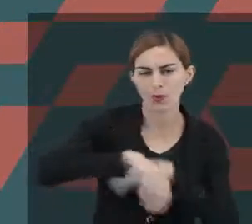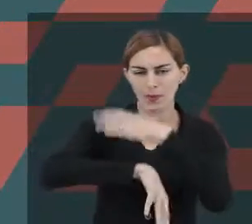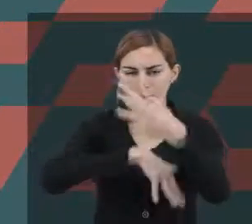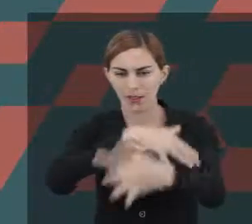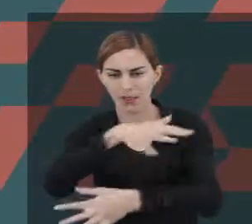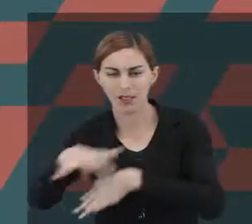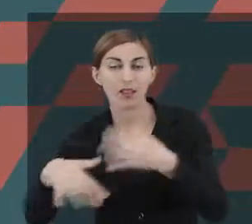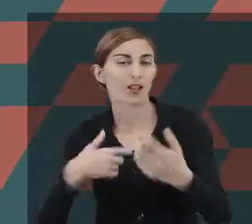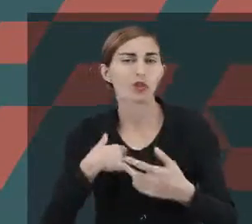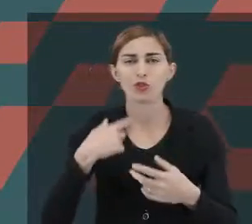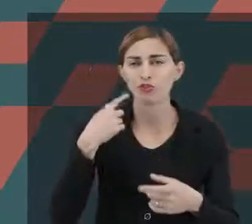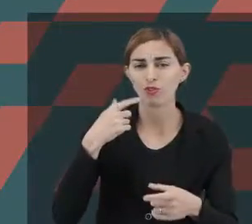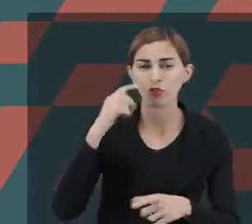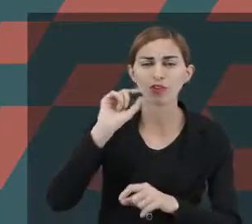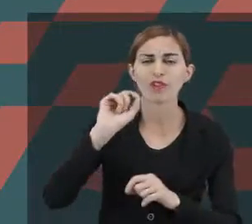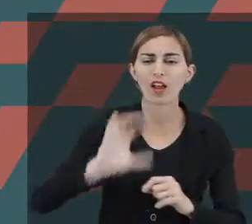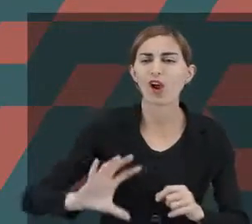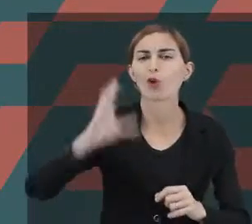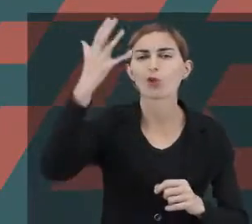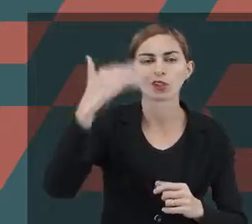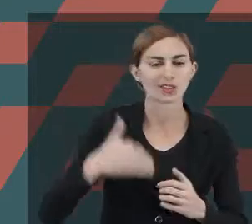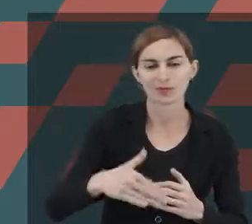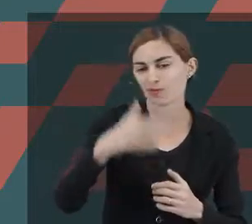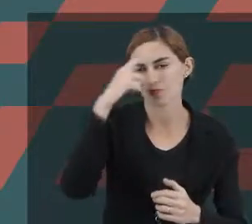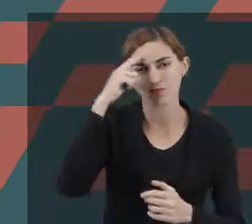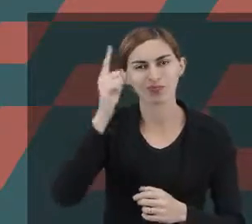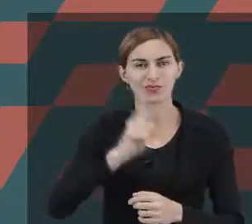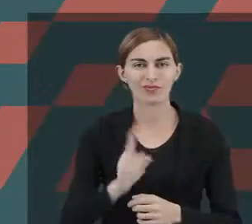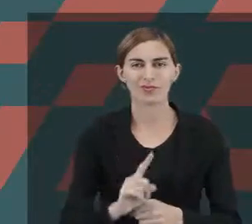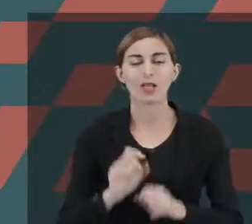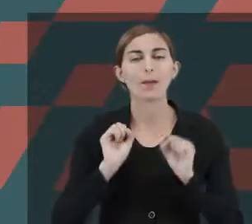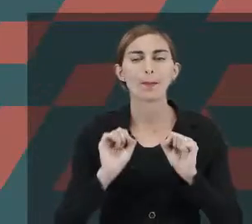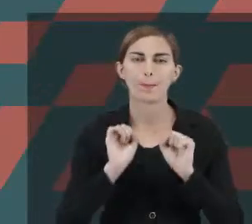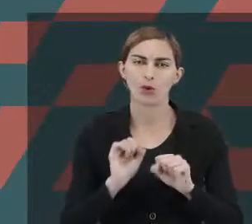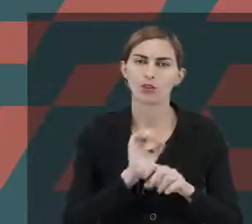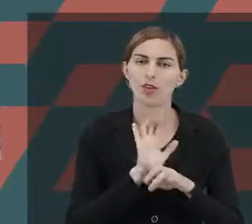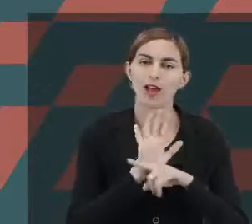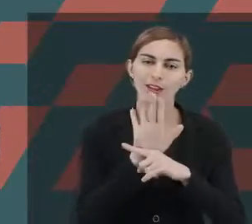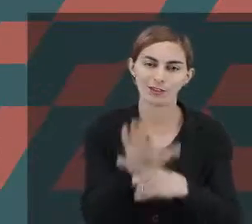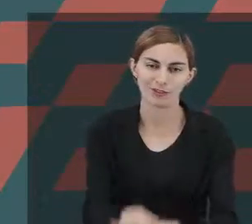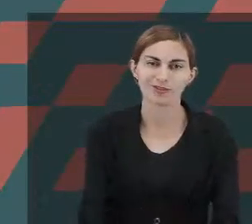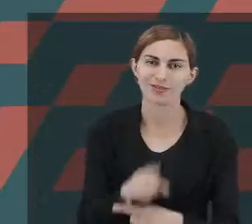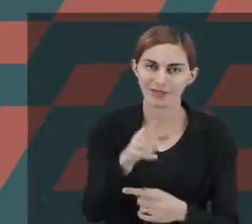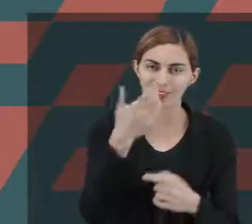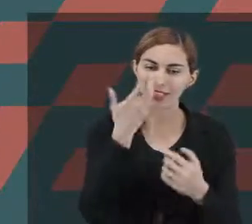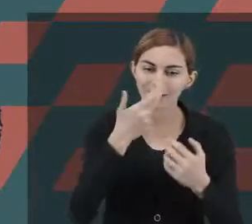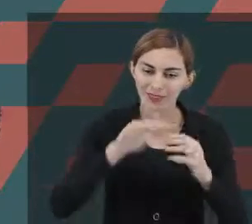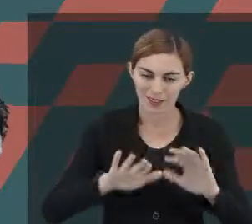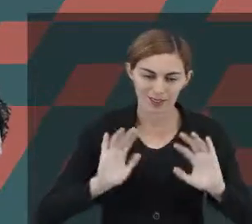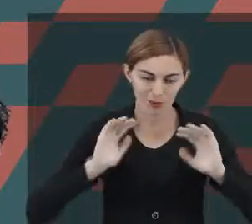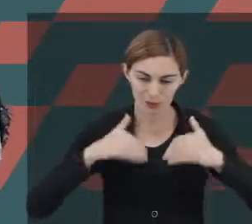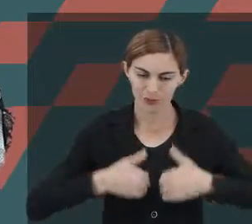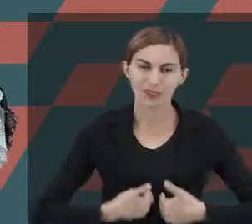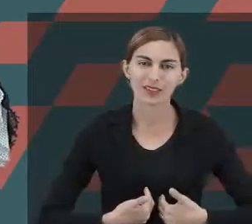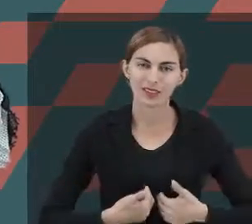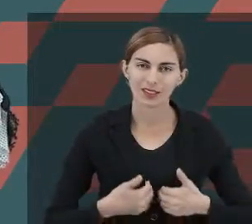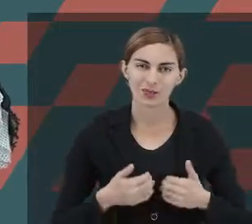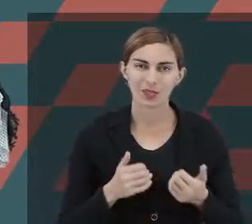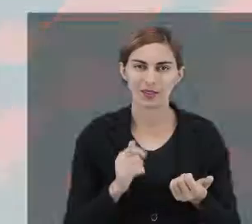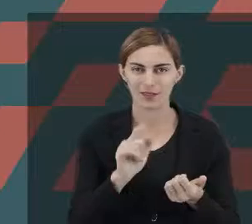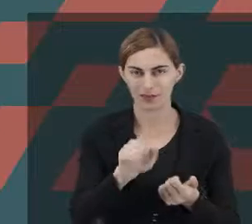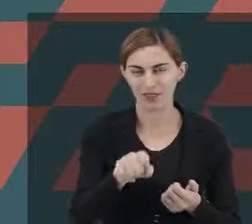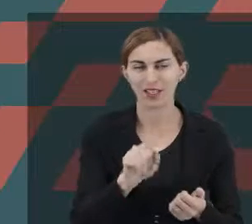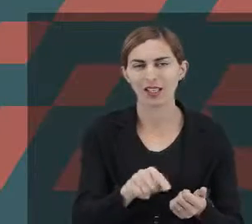-corre, a gente não pode prever o que vai acontecer na sala de aula. Mas a gente pode ajudar essa criança com autismo através de uma rotina estrutural.